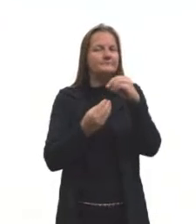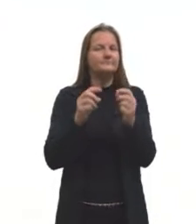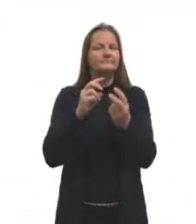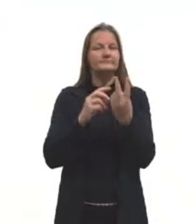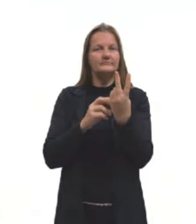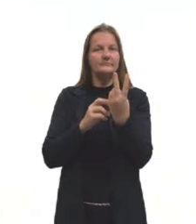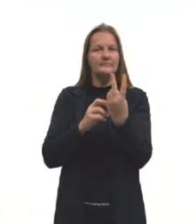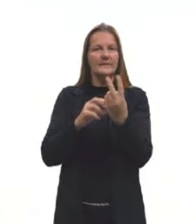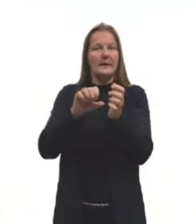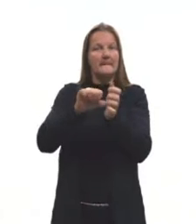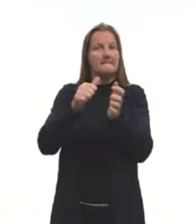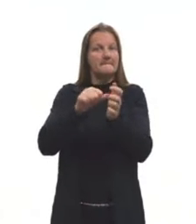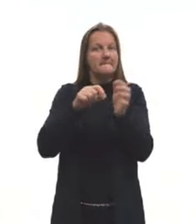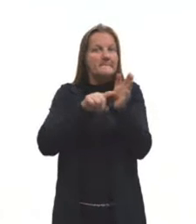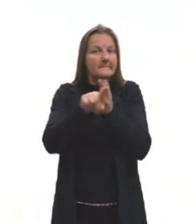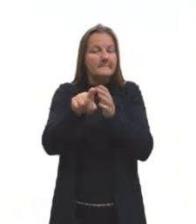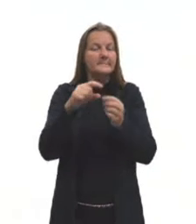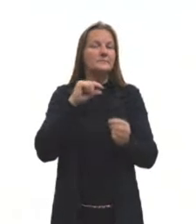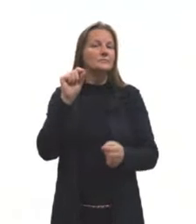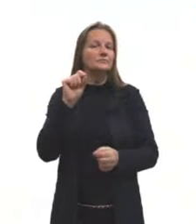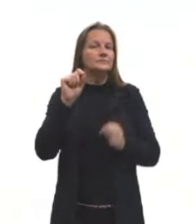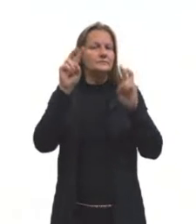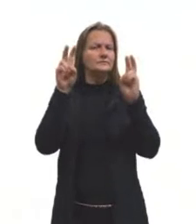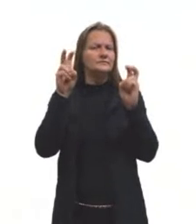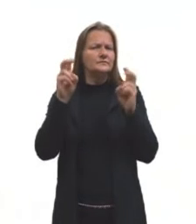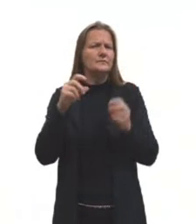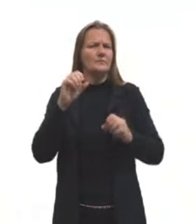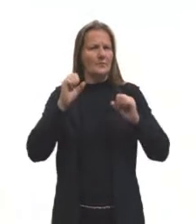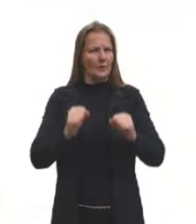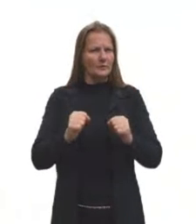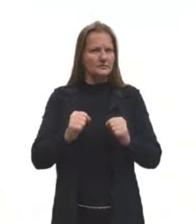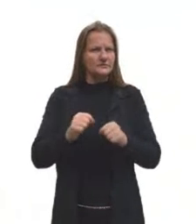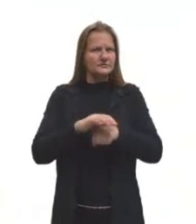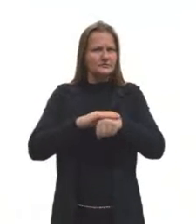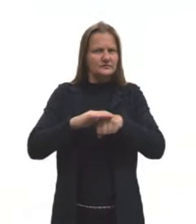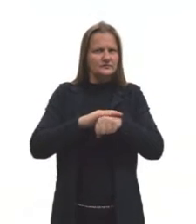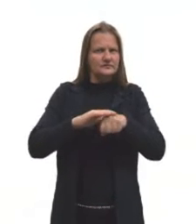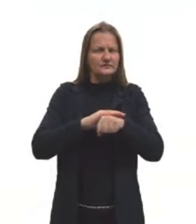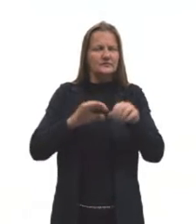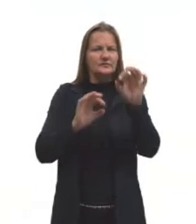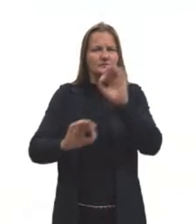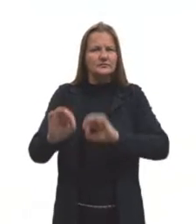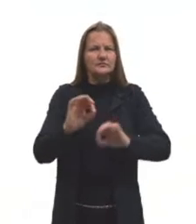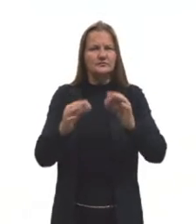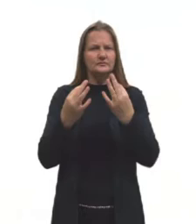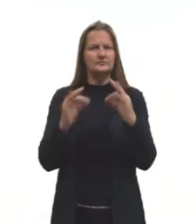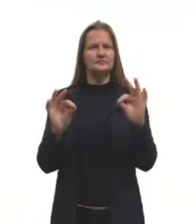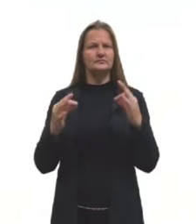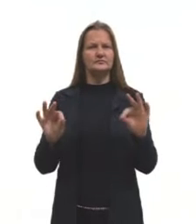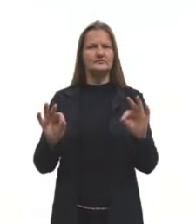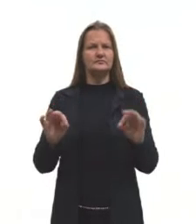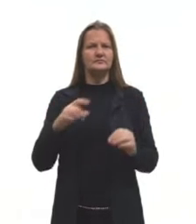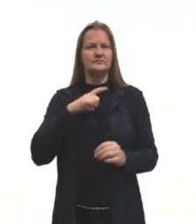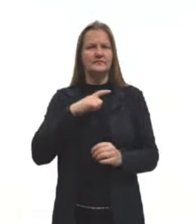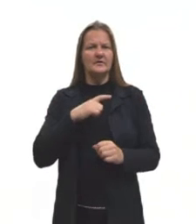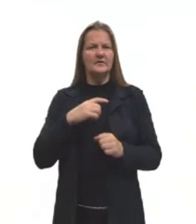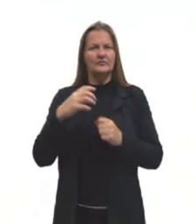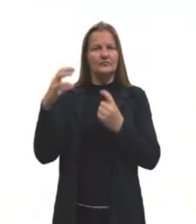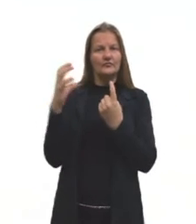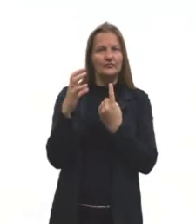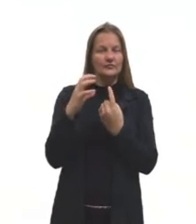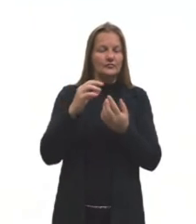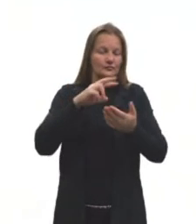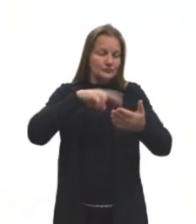delas nos diz sobre se a gente pode dizer que a organização sintática interfere na